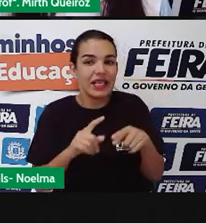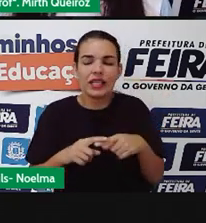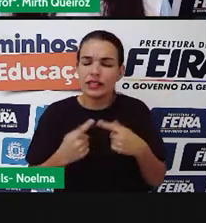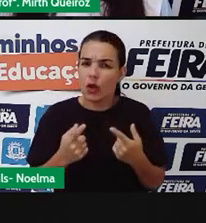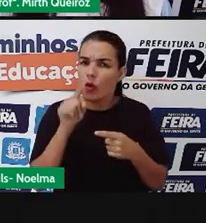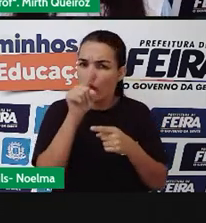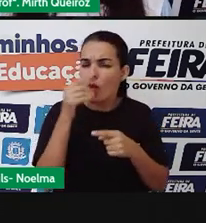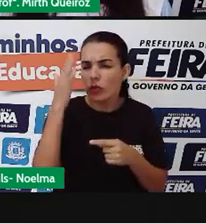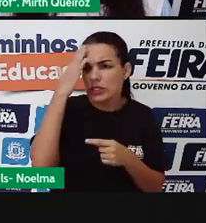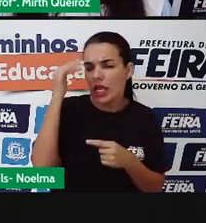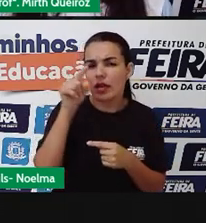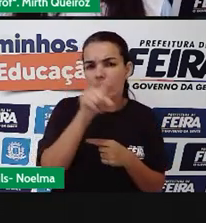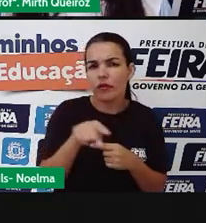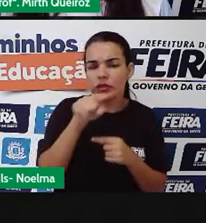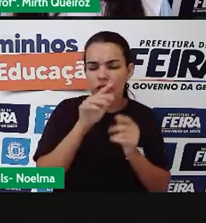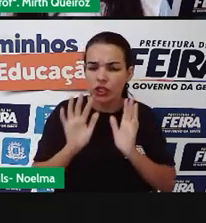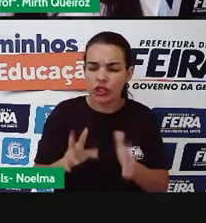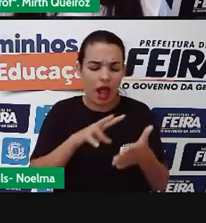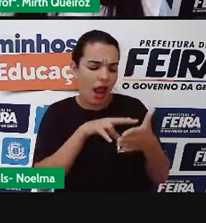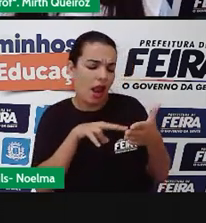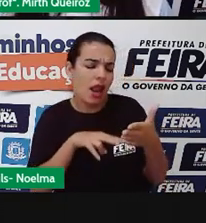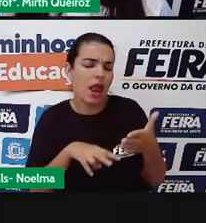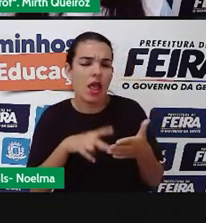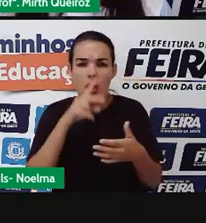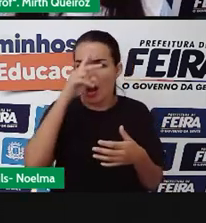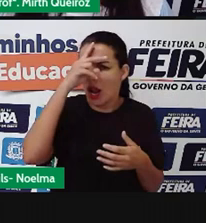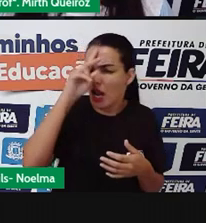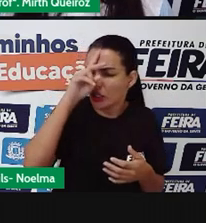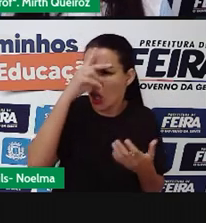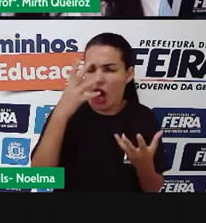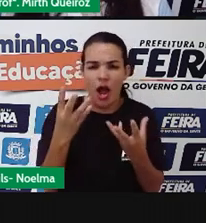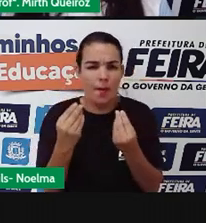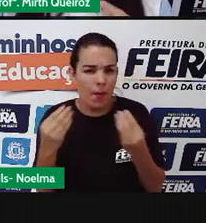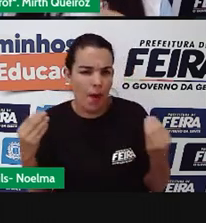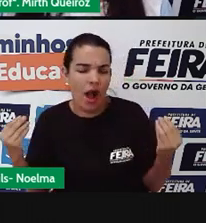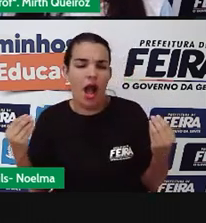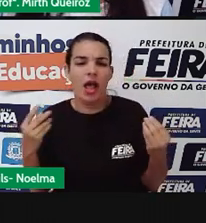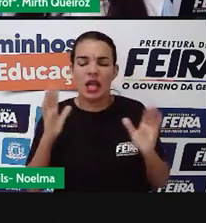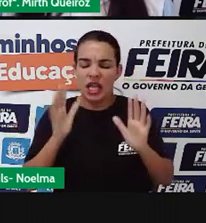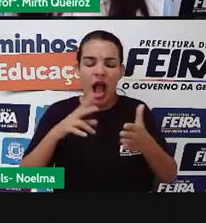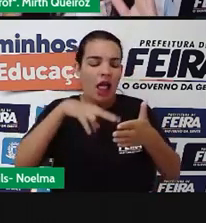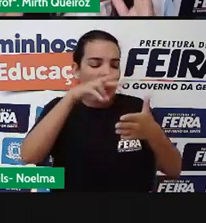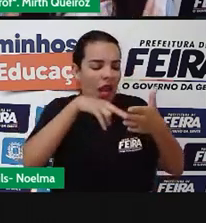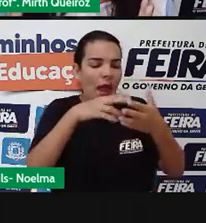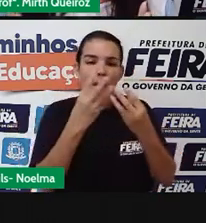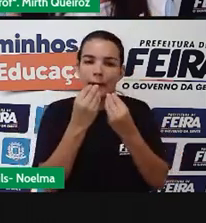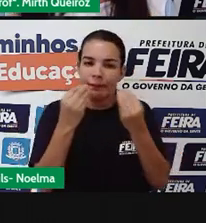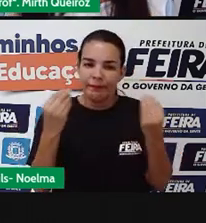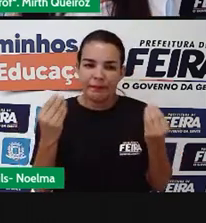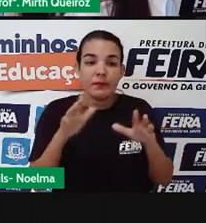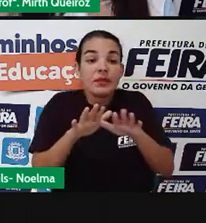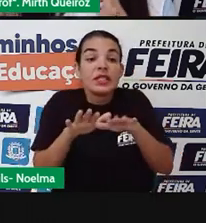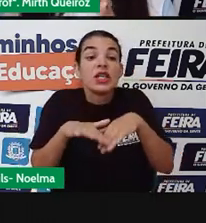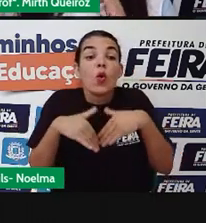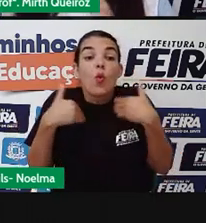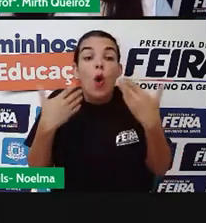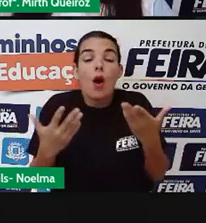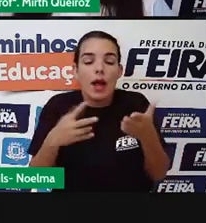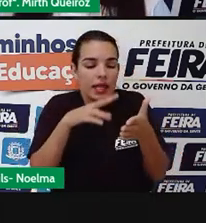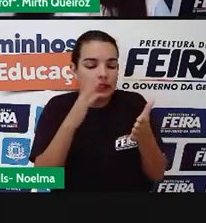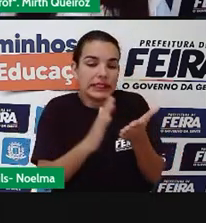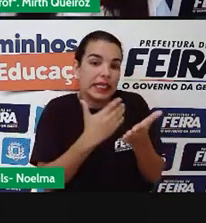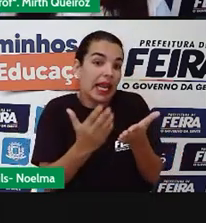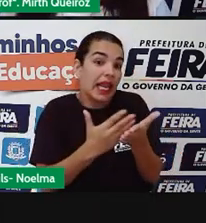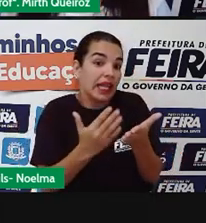Ouvir de várias histórias. Que livro você escolheria para colocar uma moldura dentro